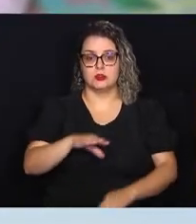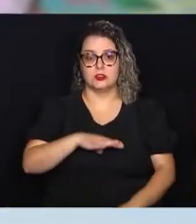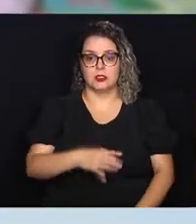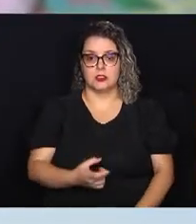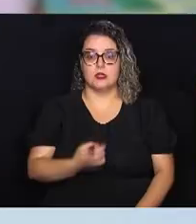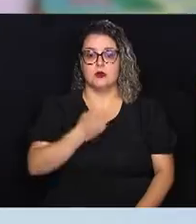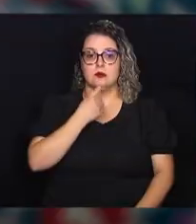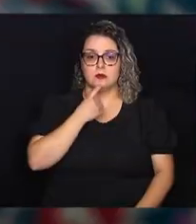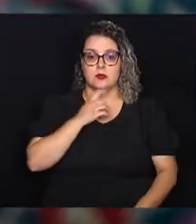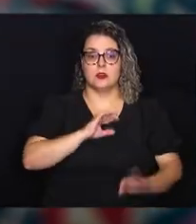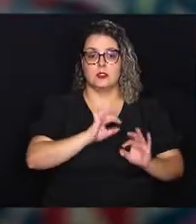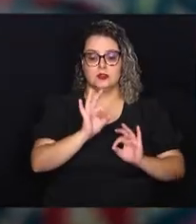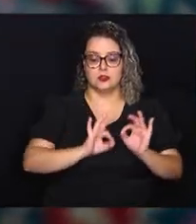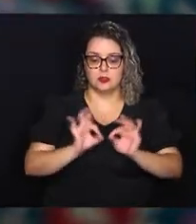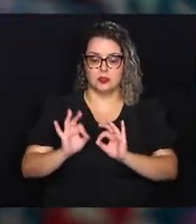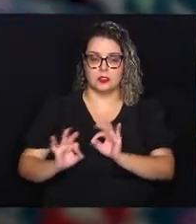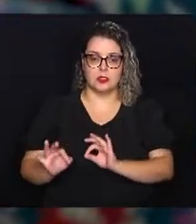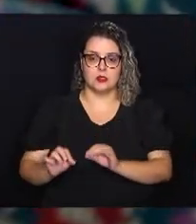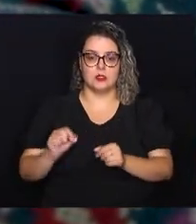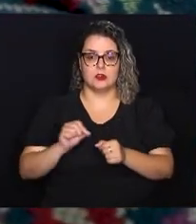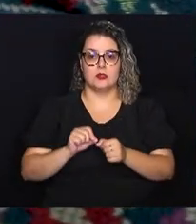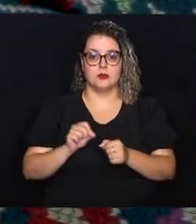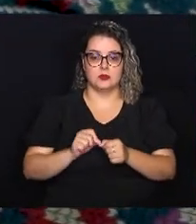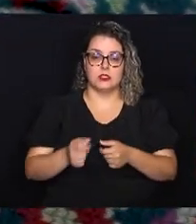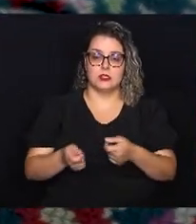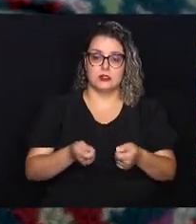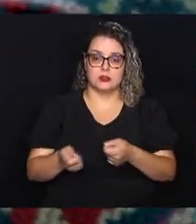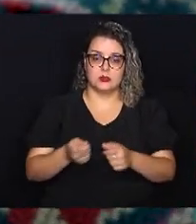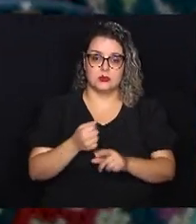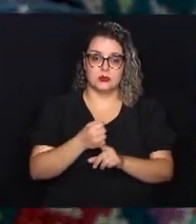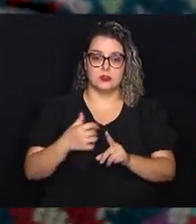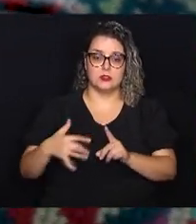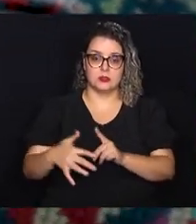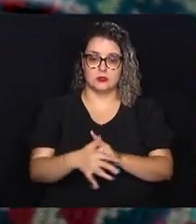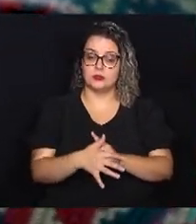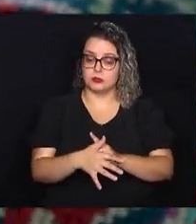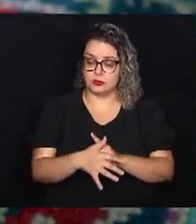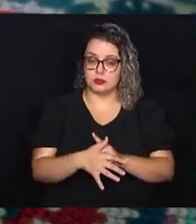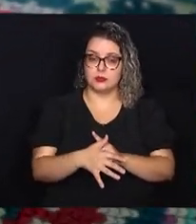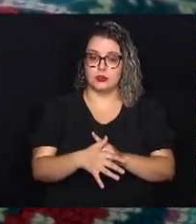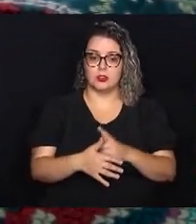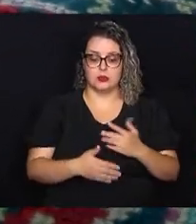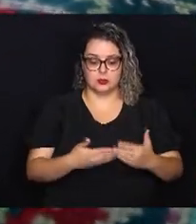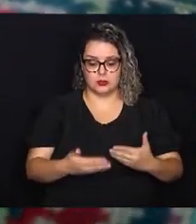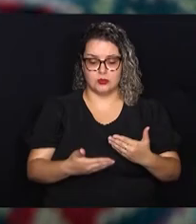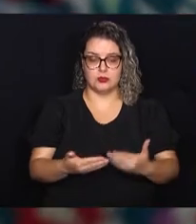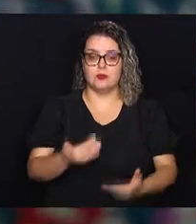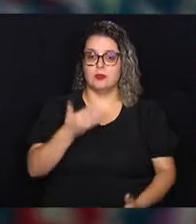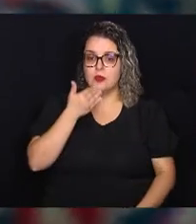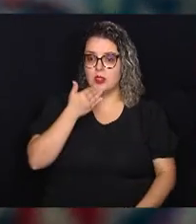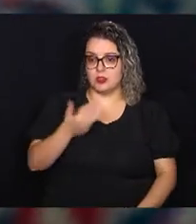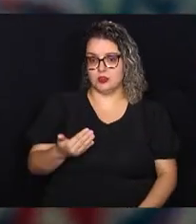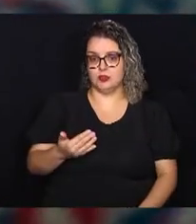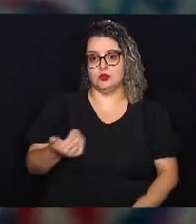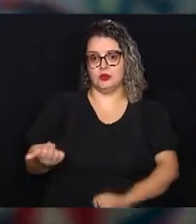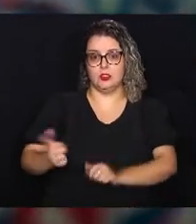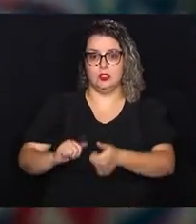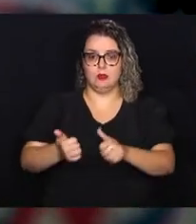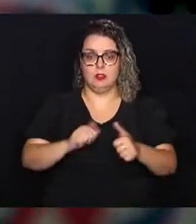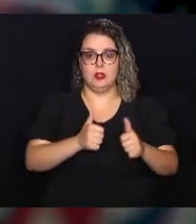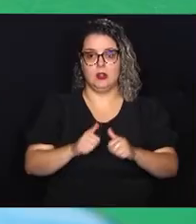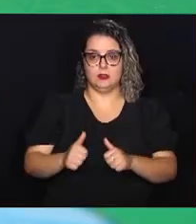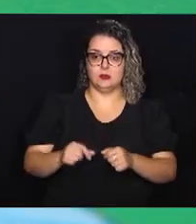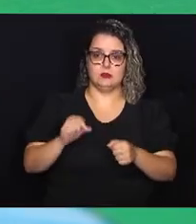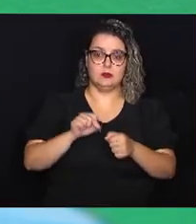ensino em Campinas vem se organizando e fazendo o controle social através de processo de solicitação e